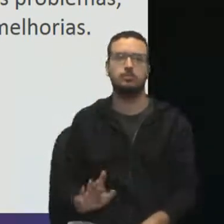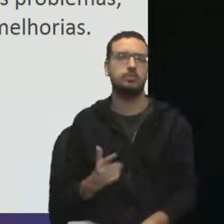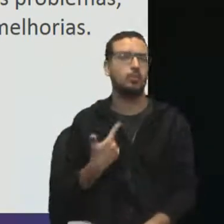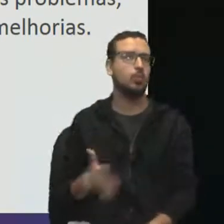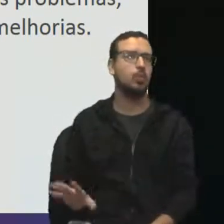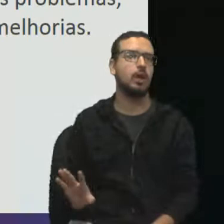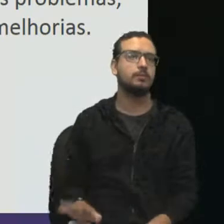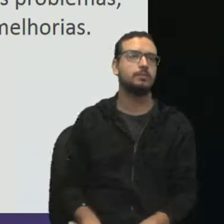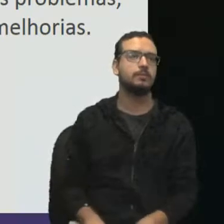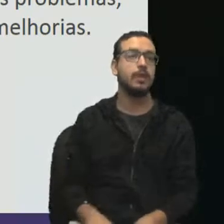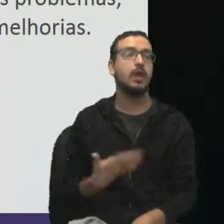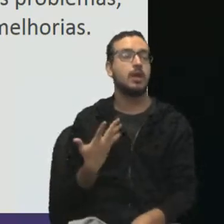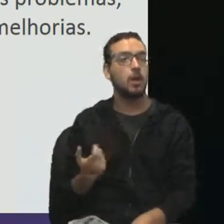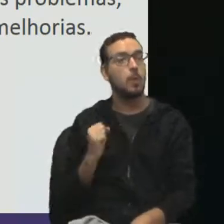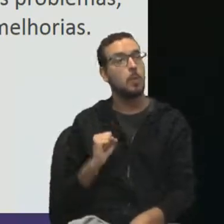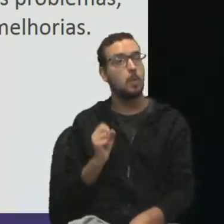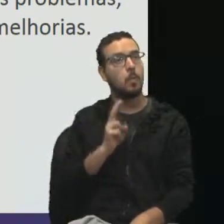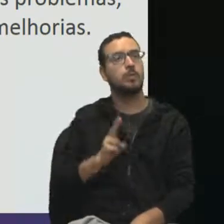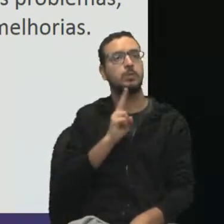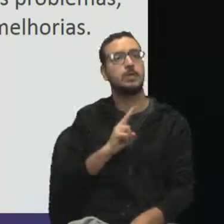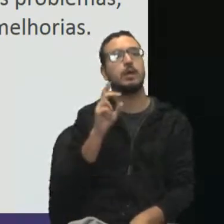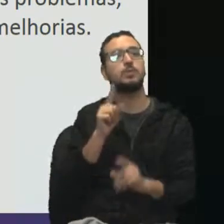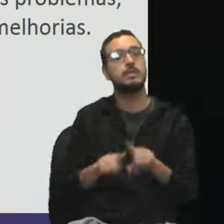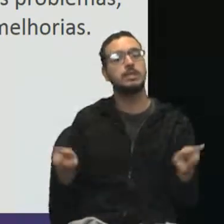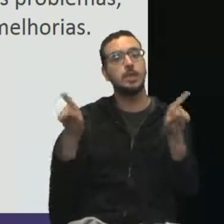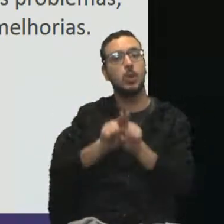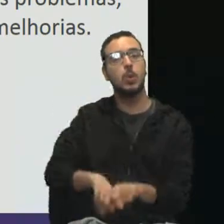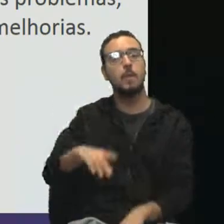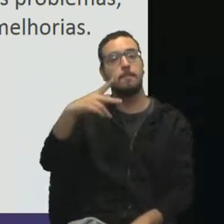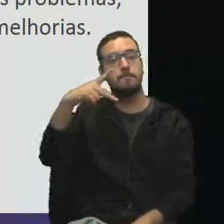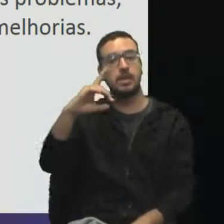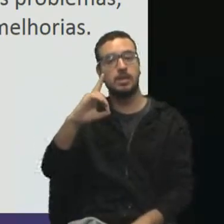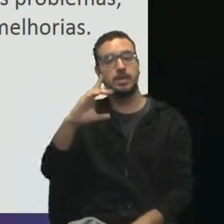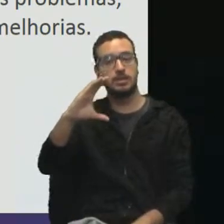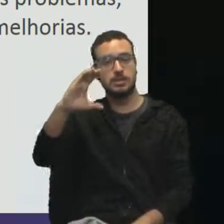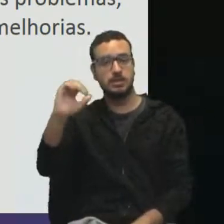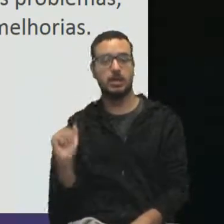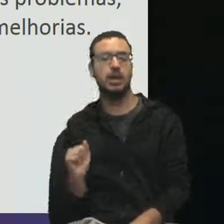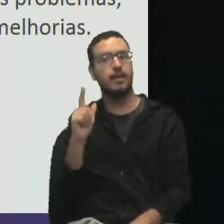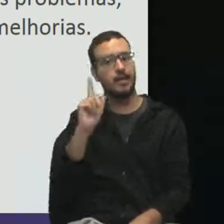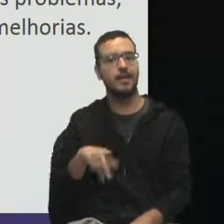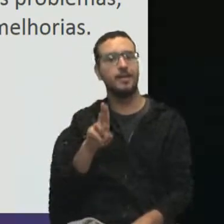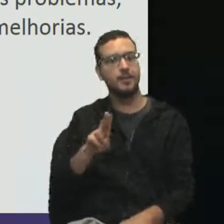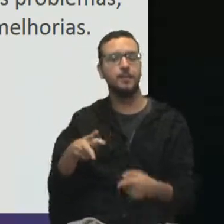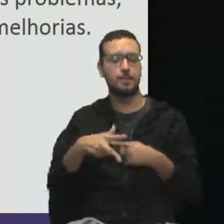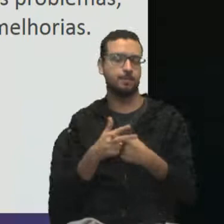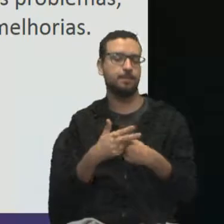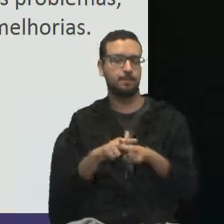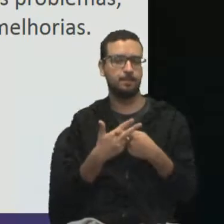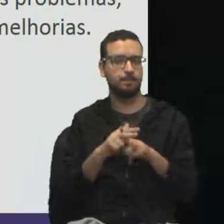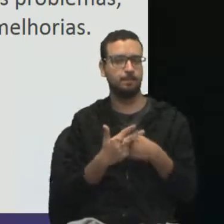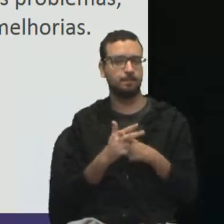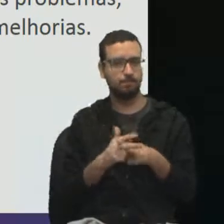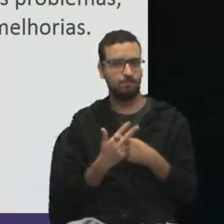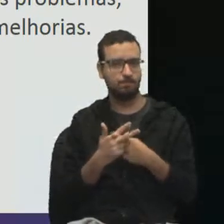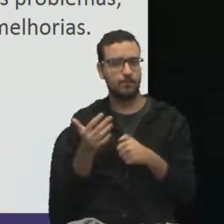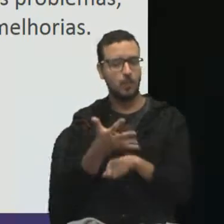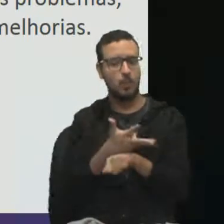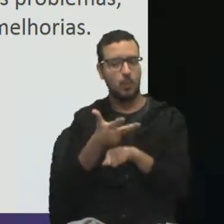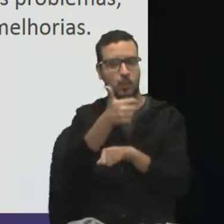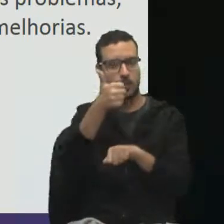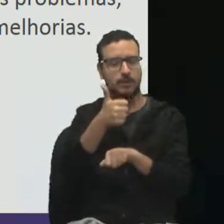posso usar o ciclo PDCA como uma ferramenta dessa qualidade. O é esse ciclo? Ele vai